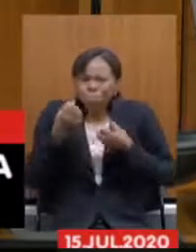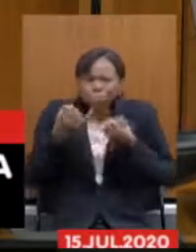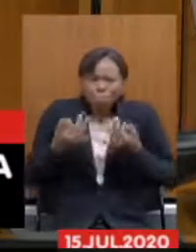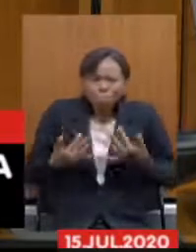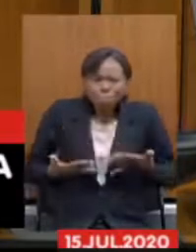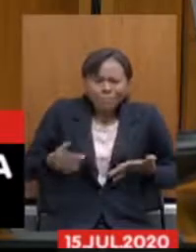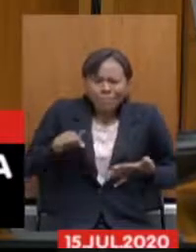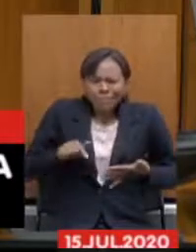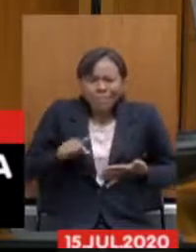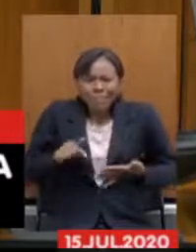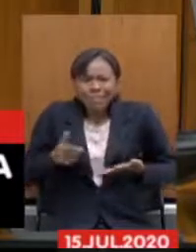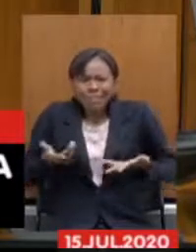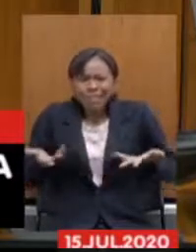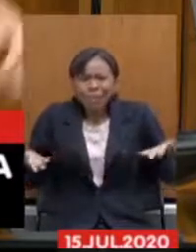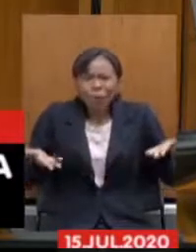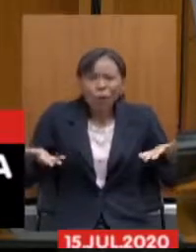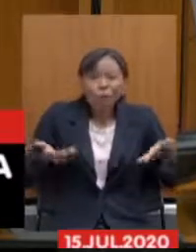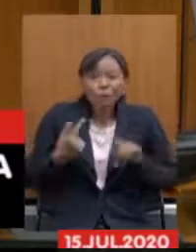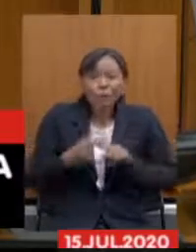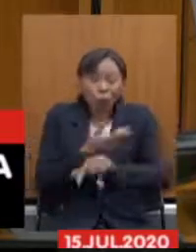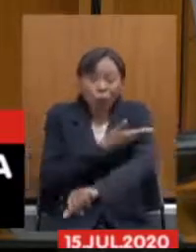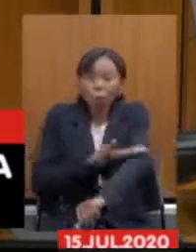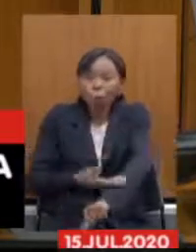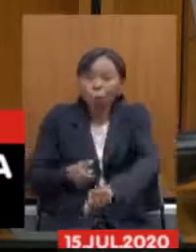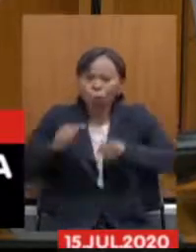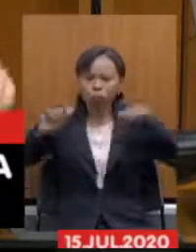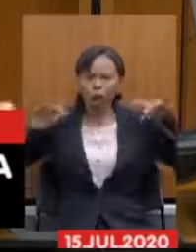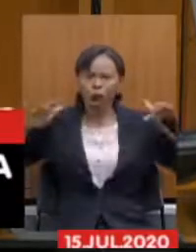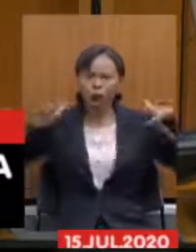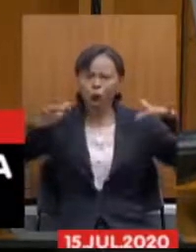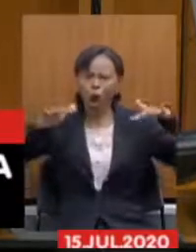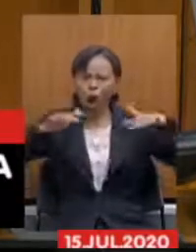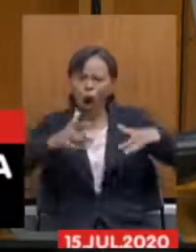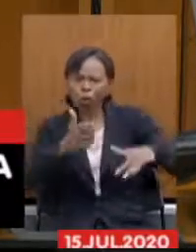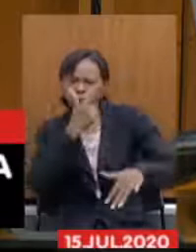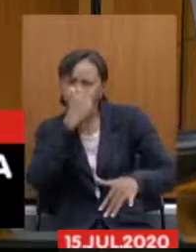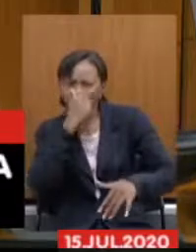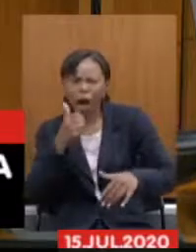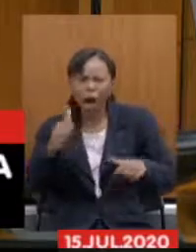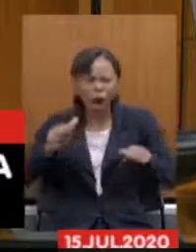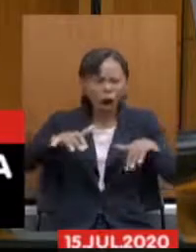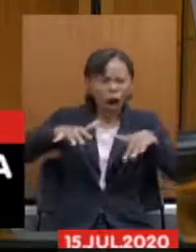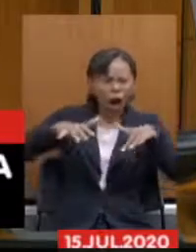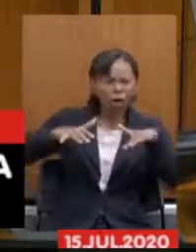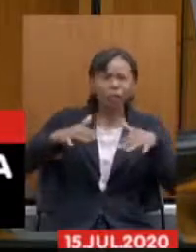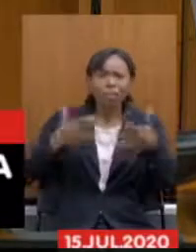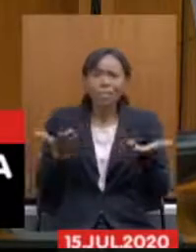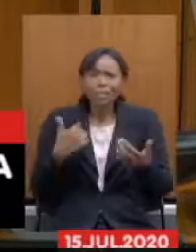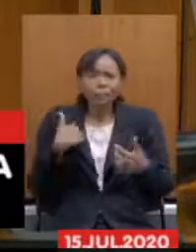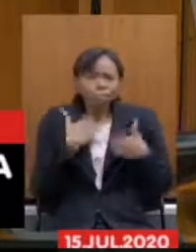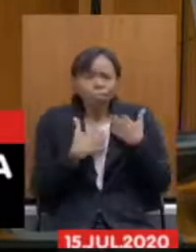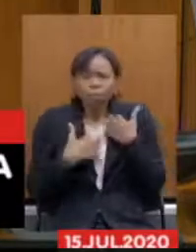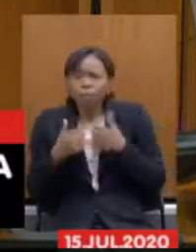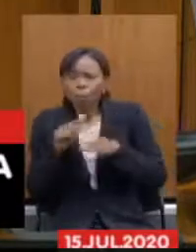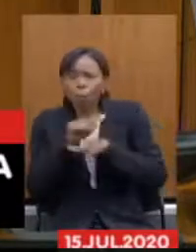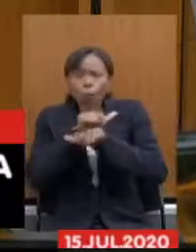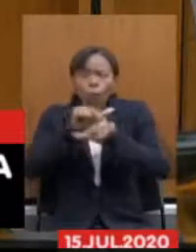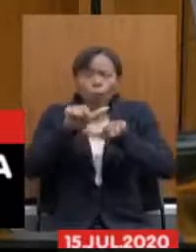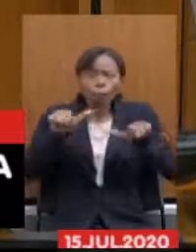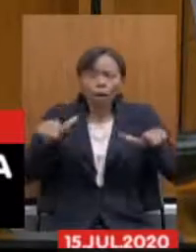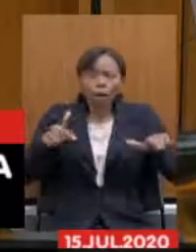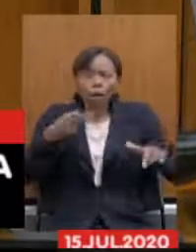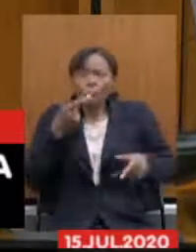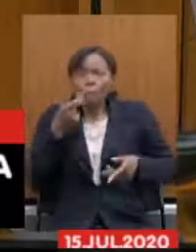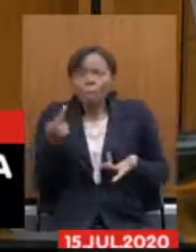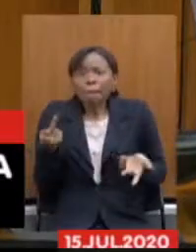acostumados com essa galeria aqui cheia dos nossos colegas lá fora eu realmente estou me sentindo incomodado de estar falando aqui para